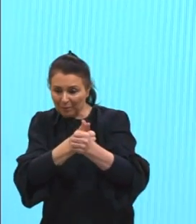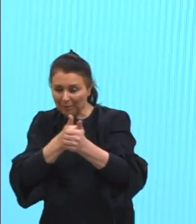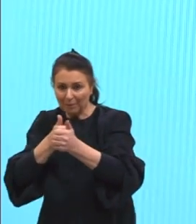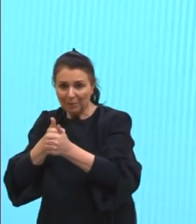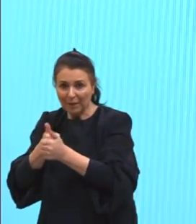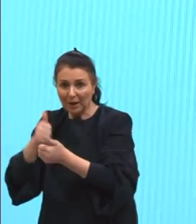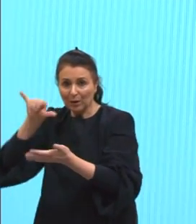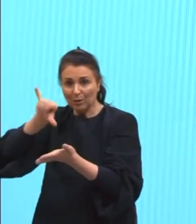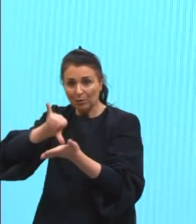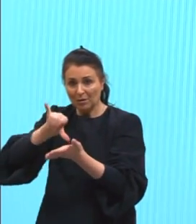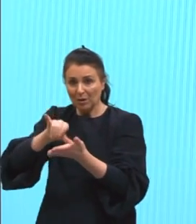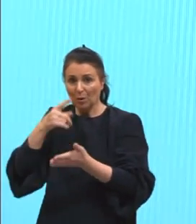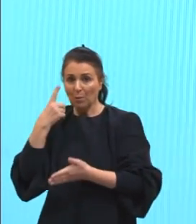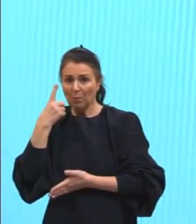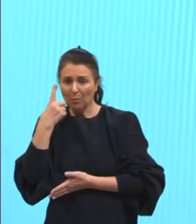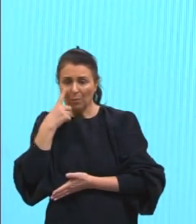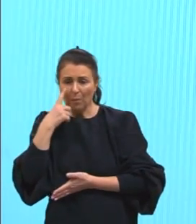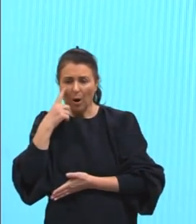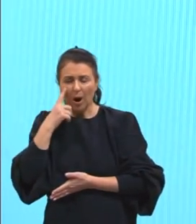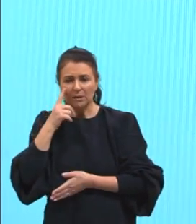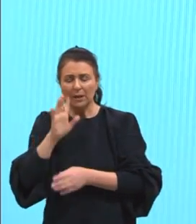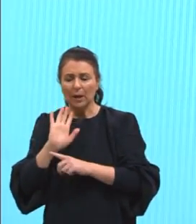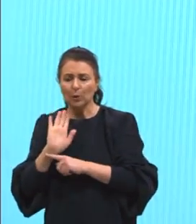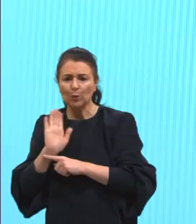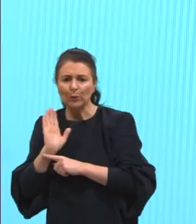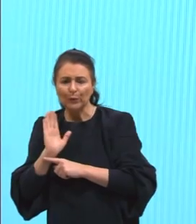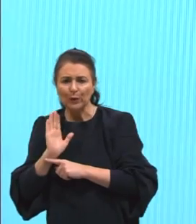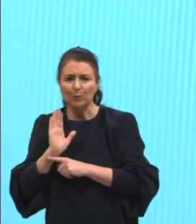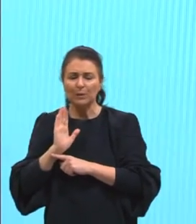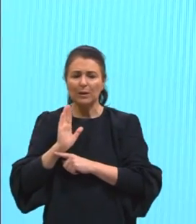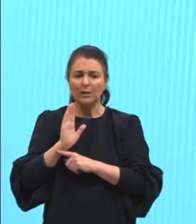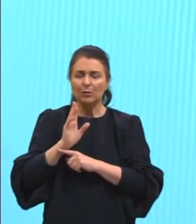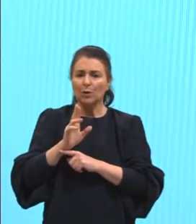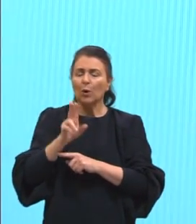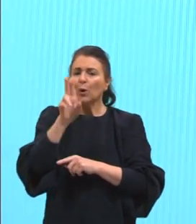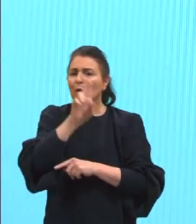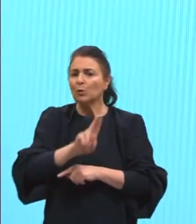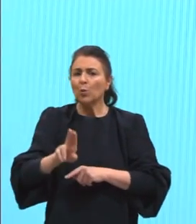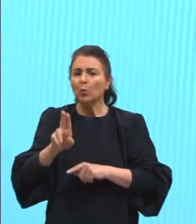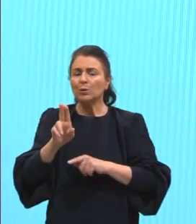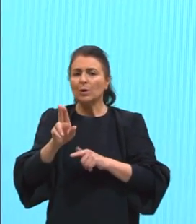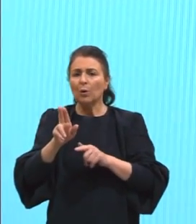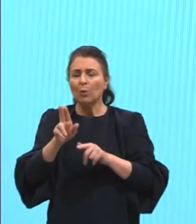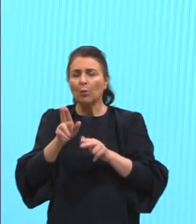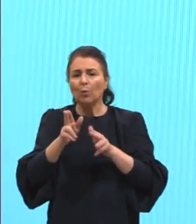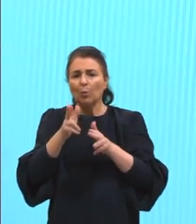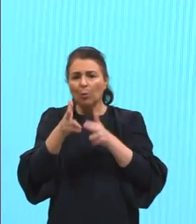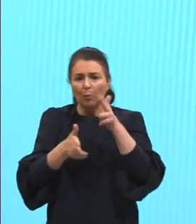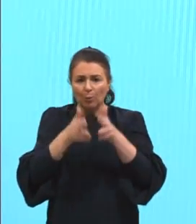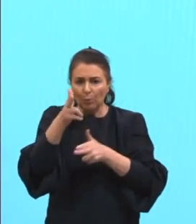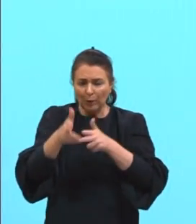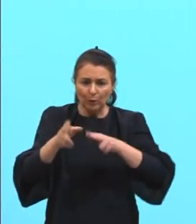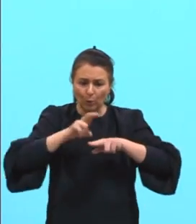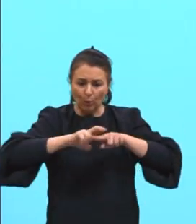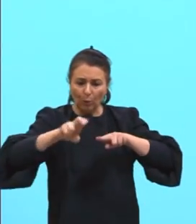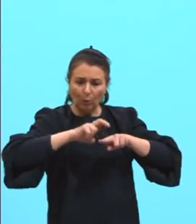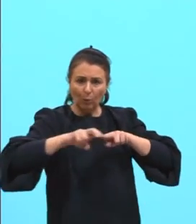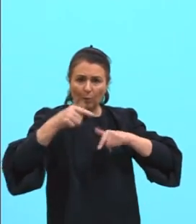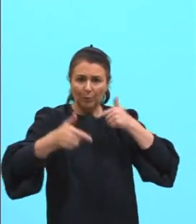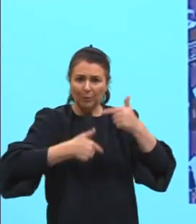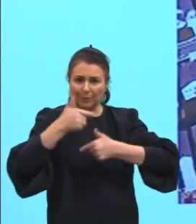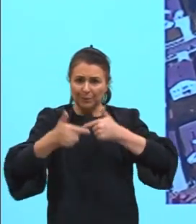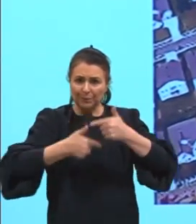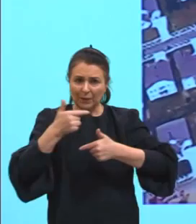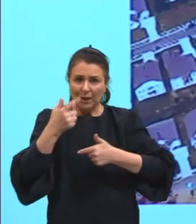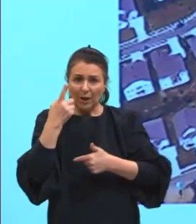pessoal tendo que pegar o metrô para ir trabalhar, porque eles moram justamente nessa periferia. E aqui do lado, ó, vou mostrar